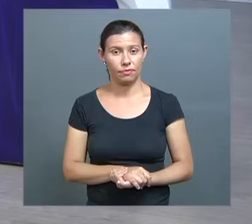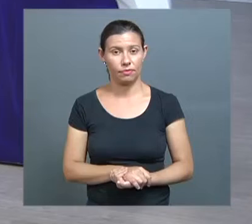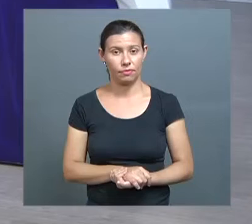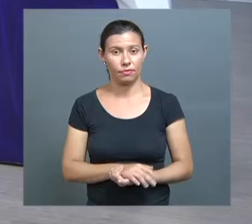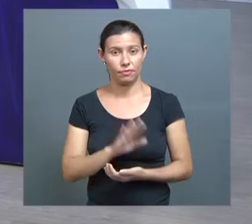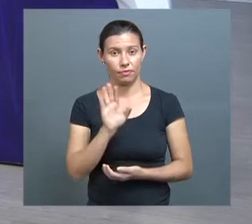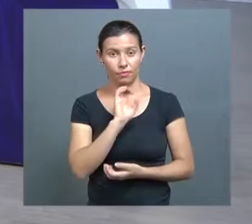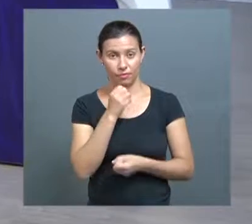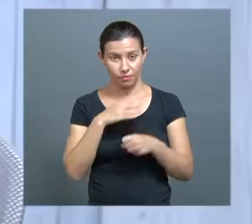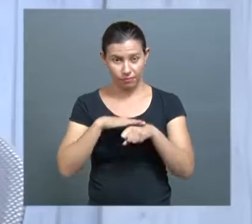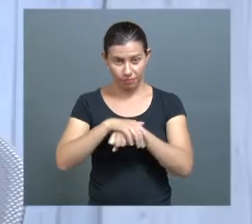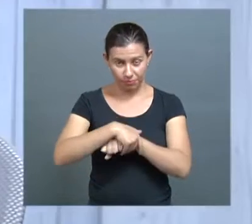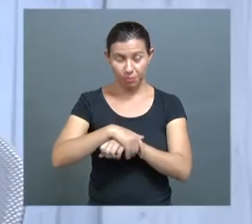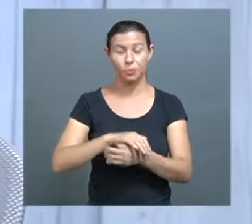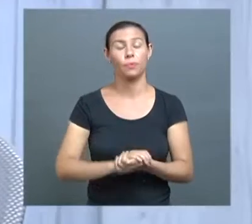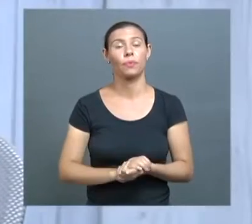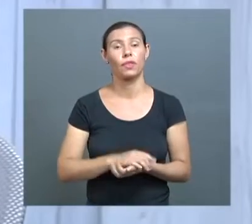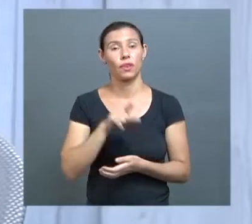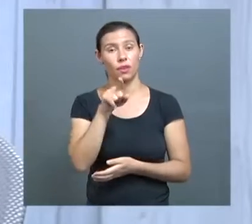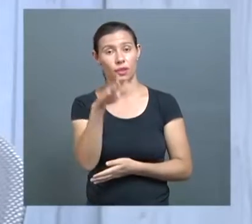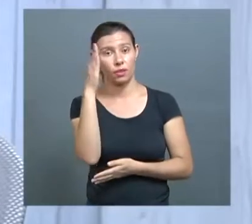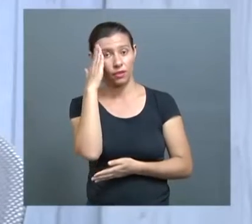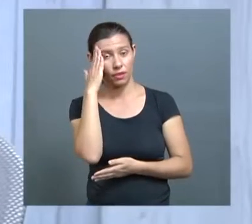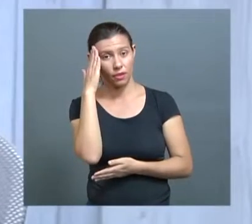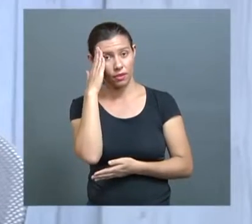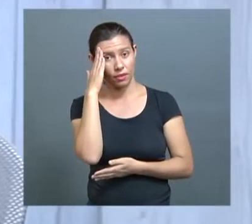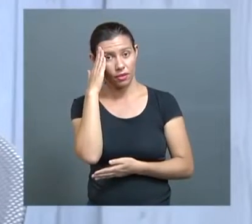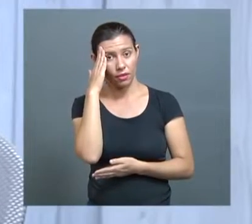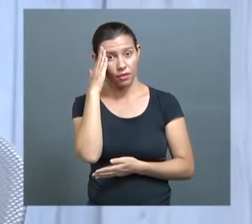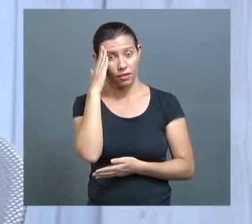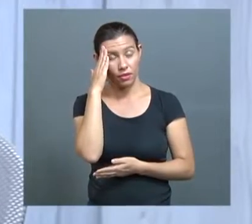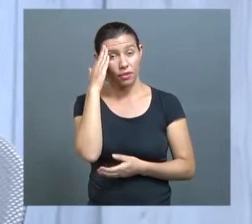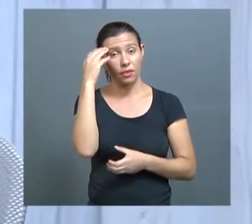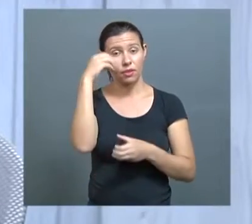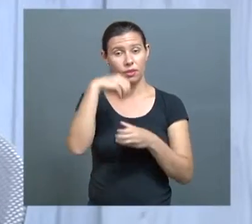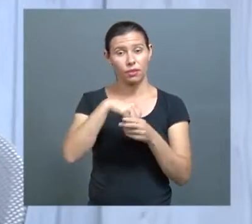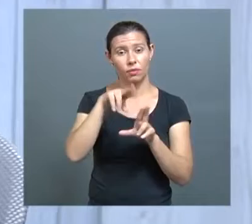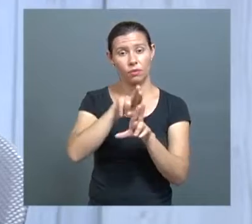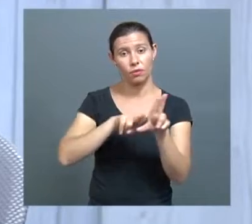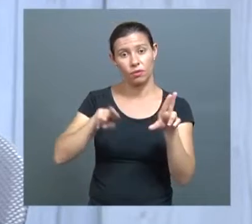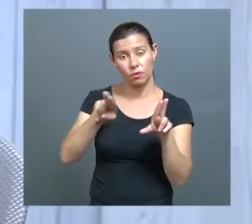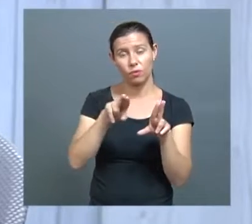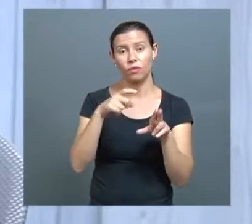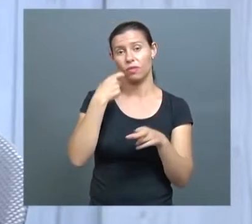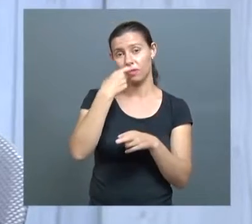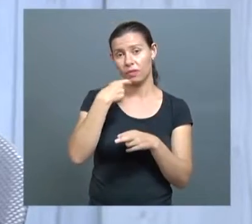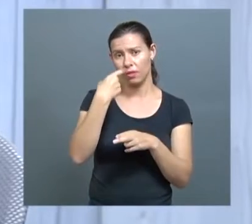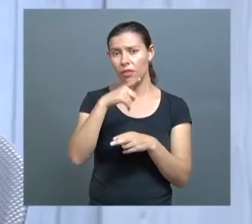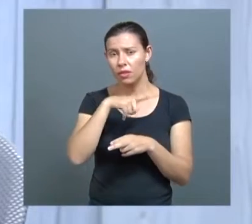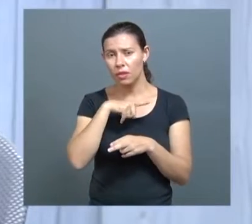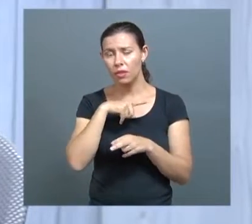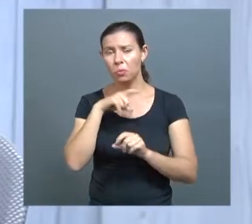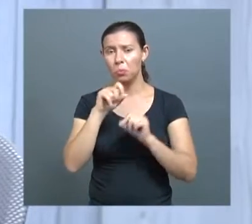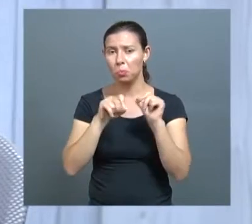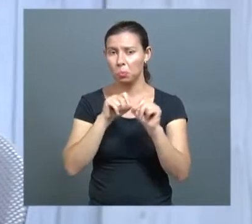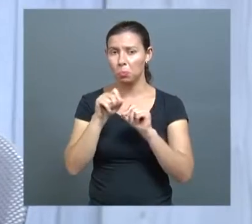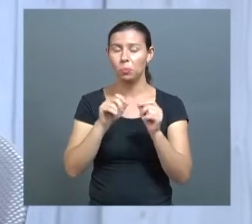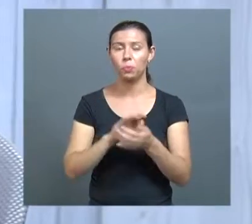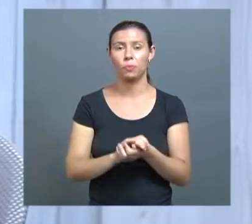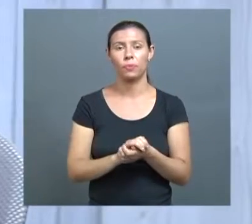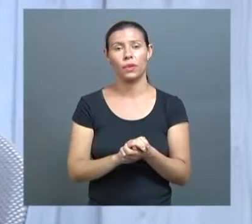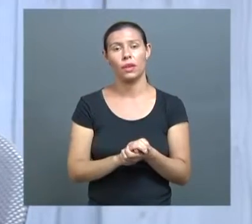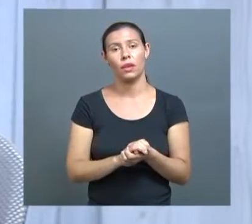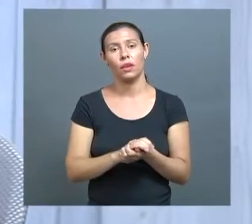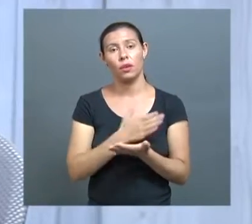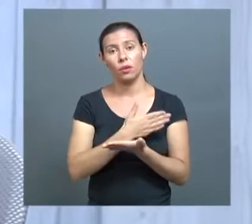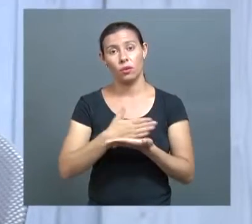Olá, boa noite. Você sabe quais são os serviços oferecidos pelo Hospital Odontológico da UFU? O local existe desde